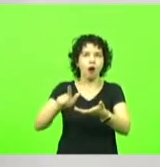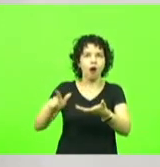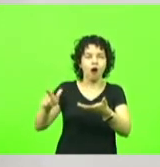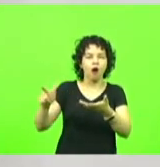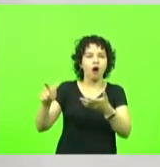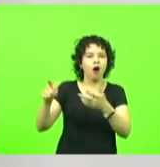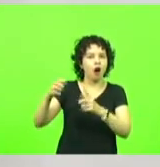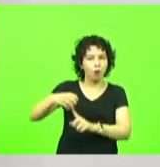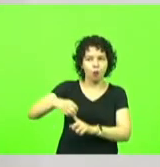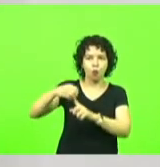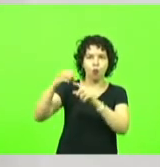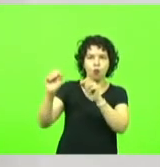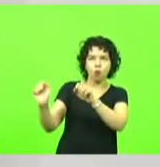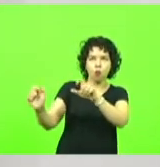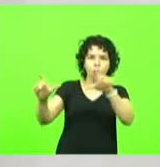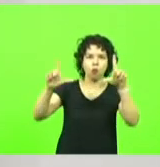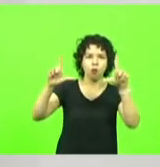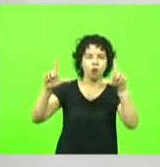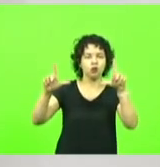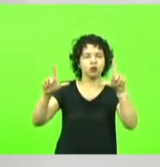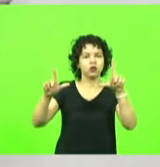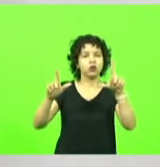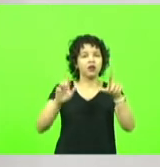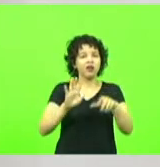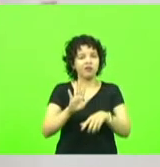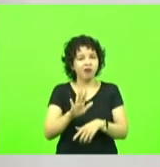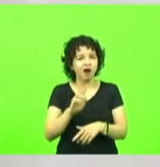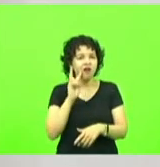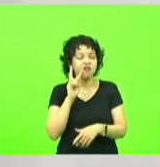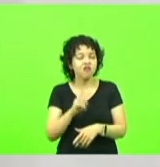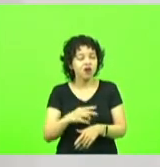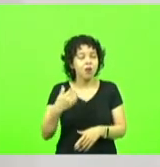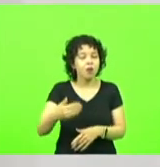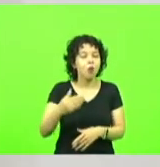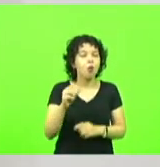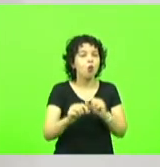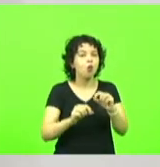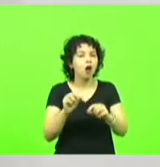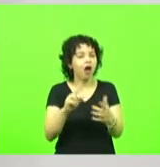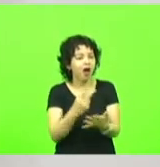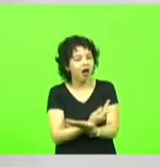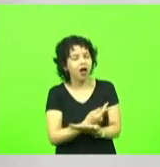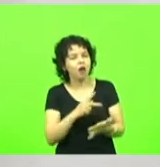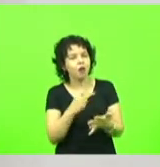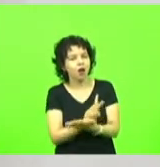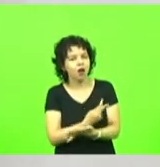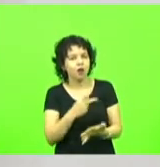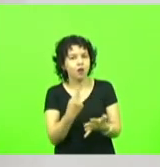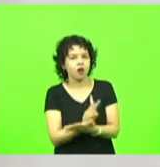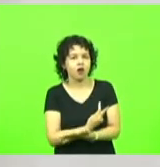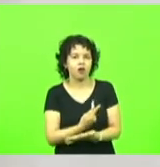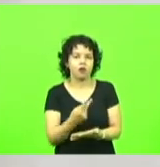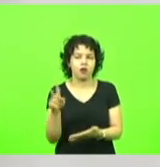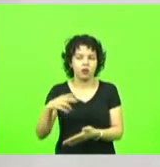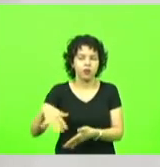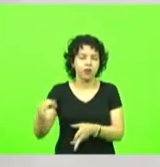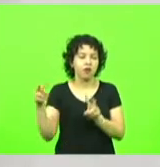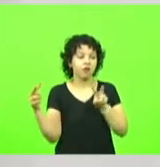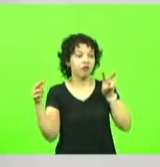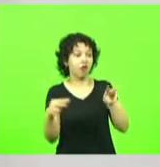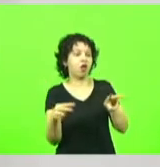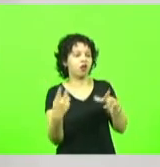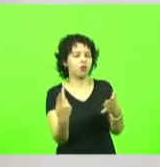durante o jogo muitos erros e às vezes o que chama atenção é mais o erro e nós temos que olhar